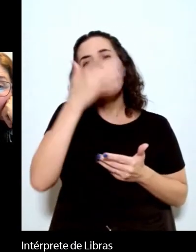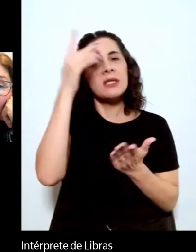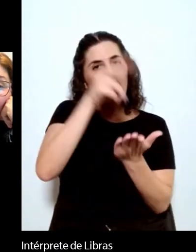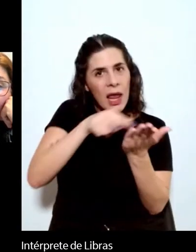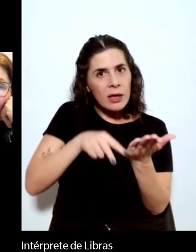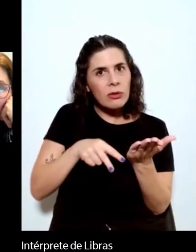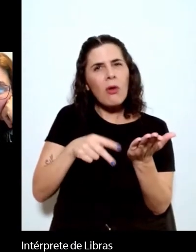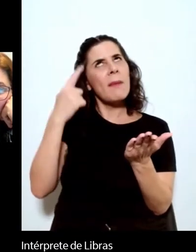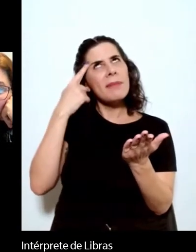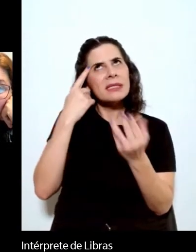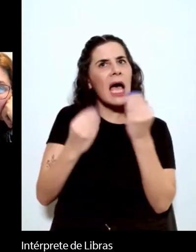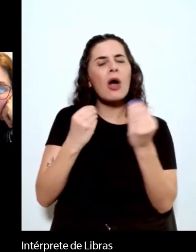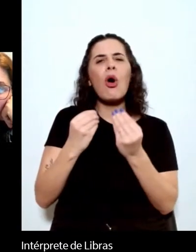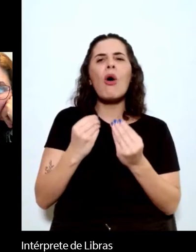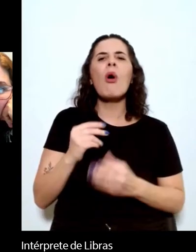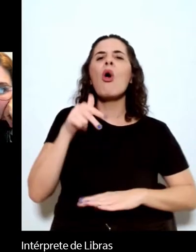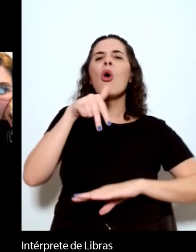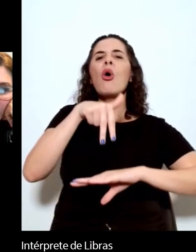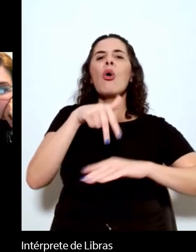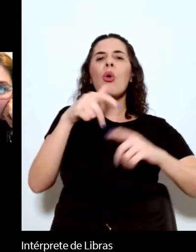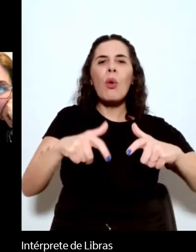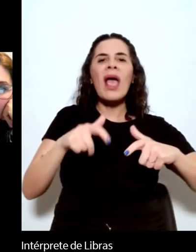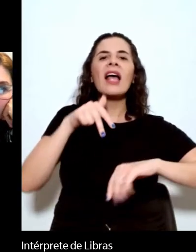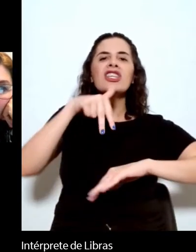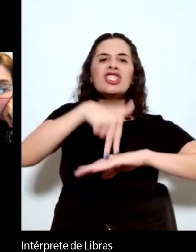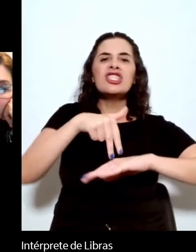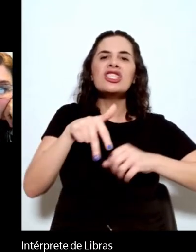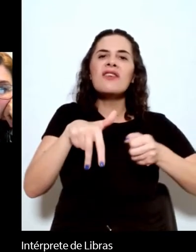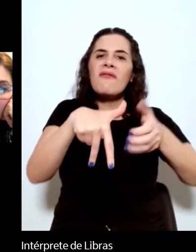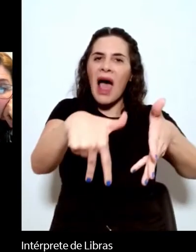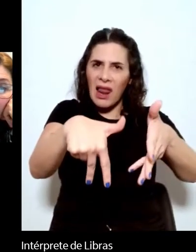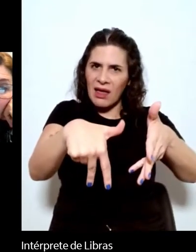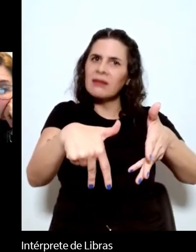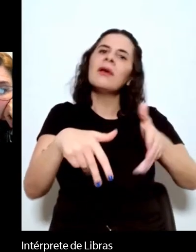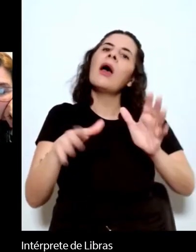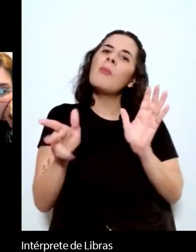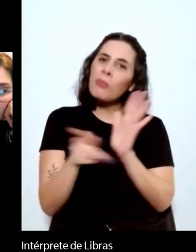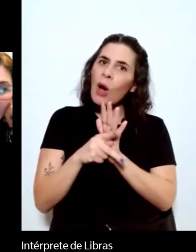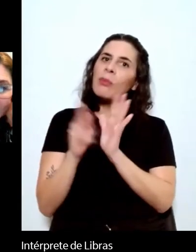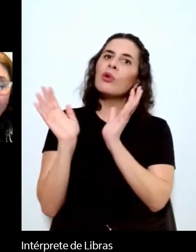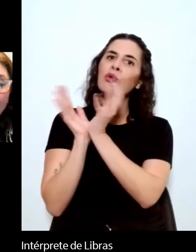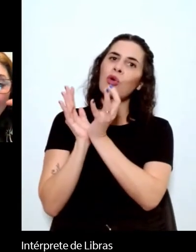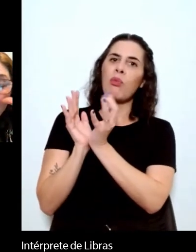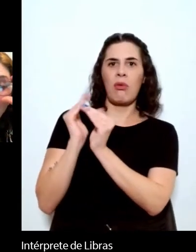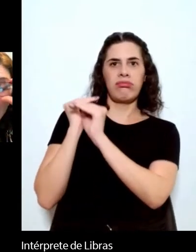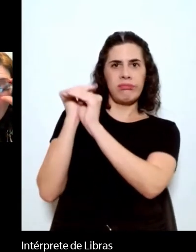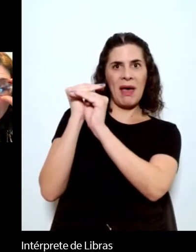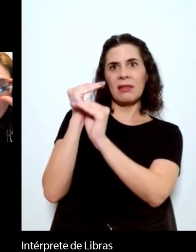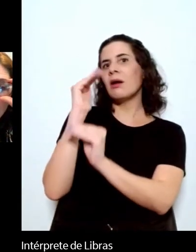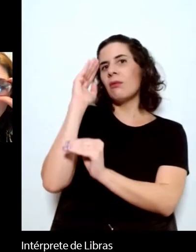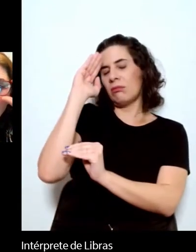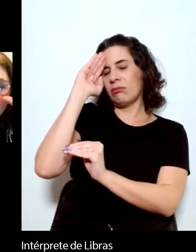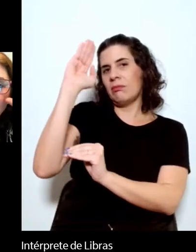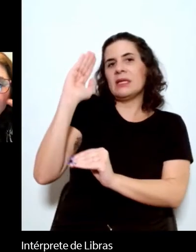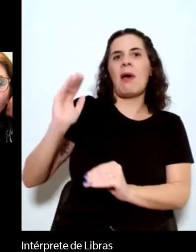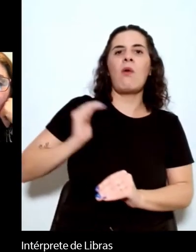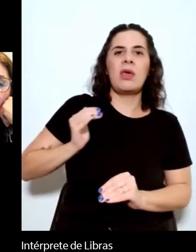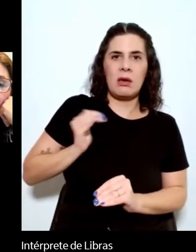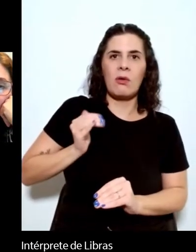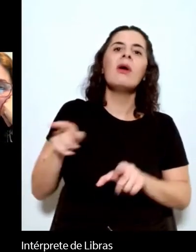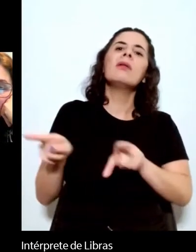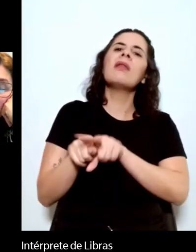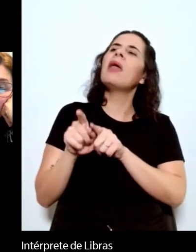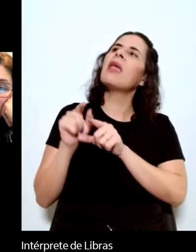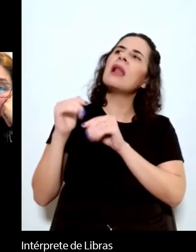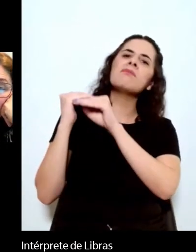do lugar de fala da classe dominante e, portanto, a hegemonia social de seus membros,